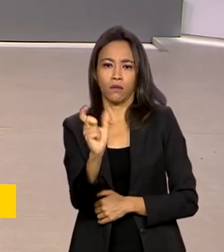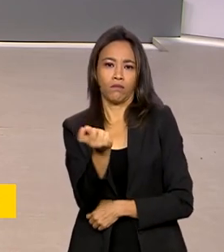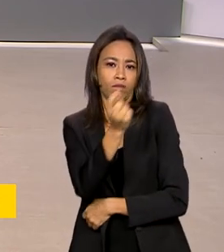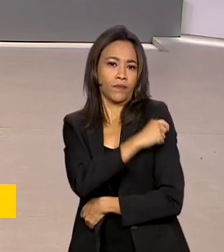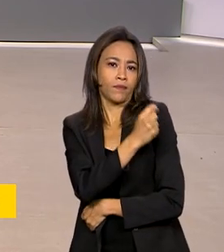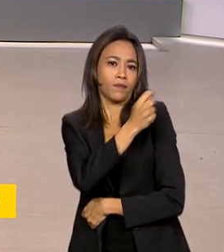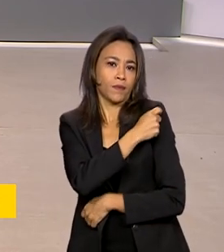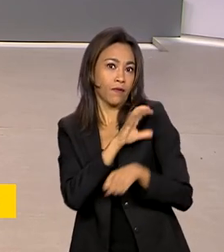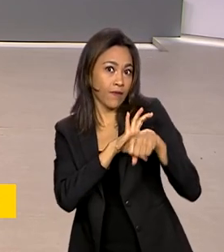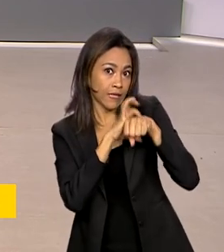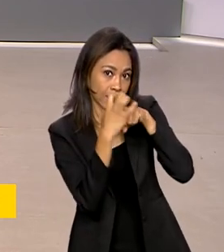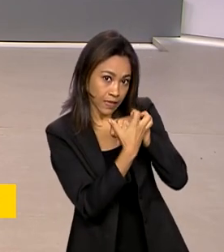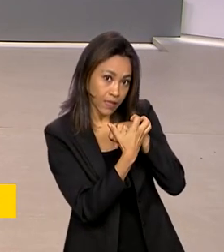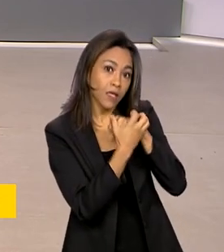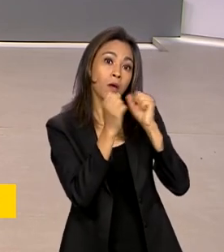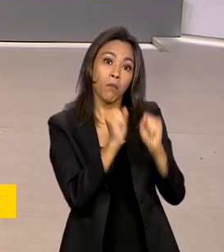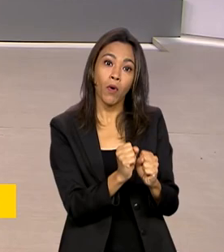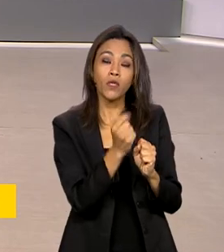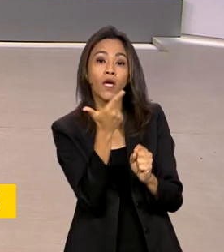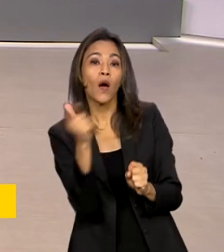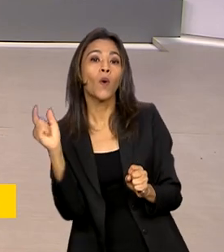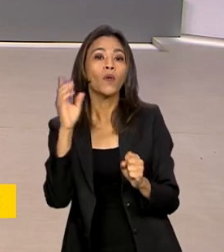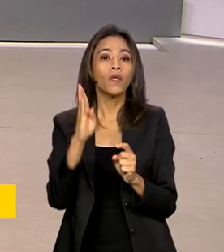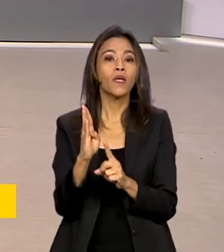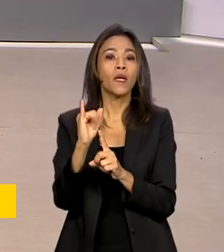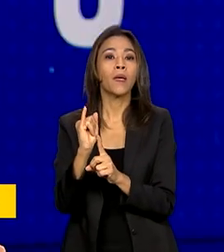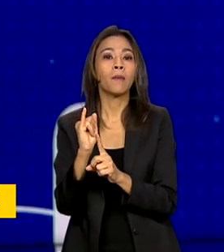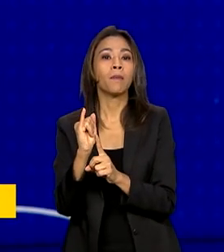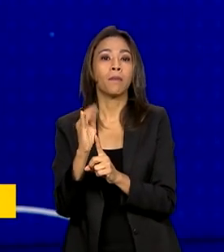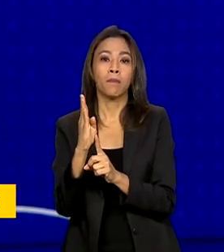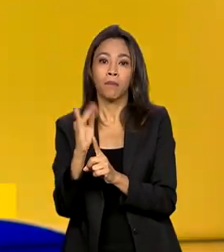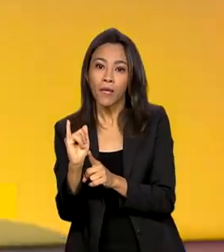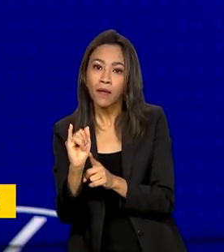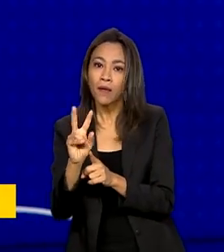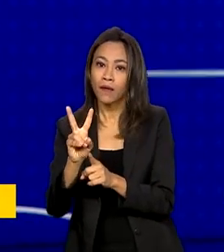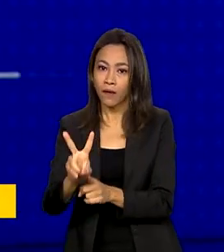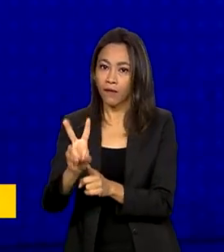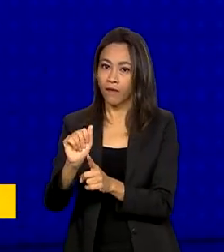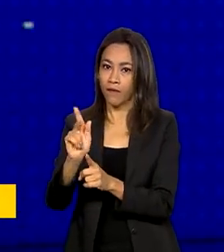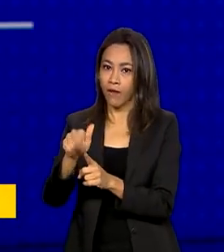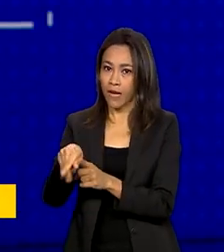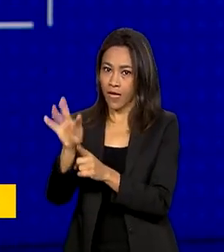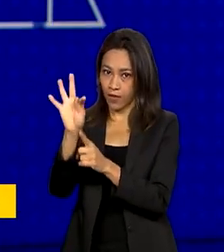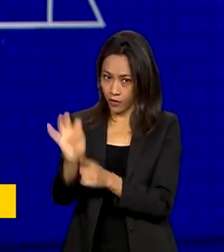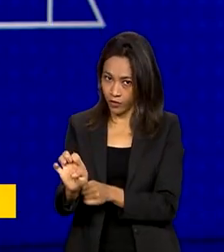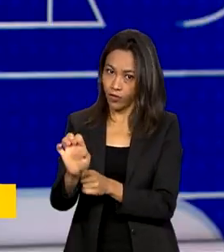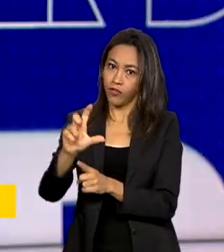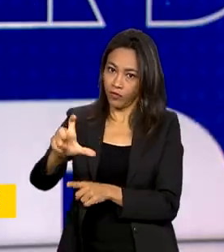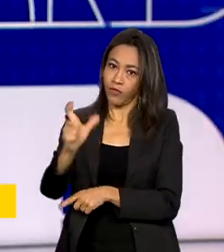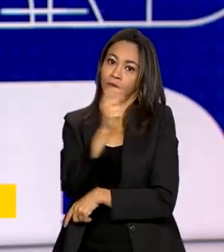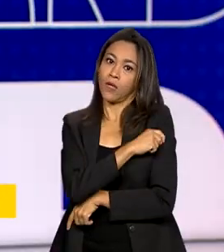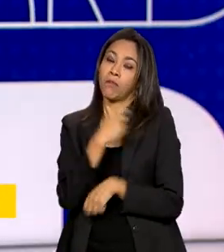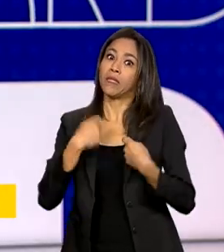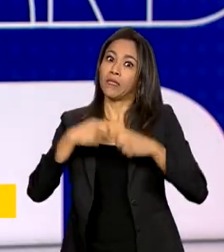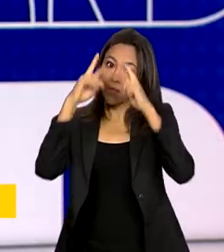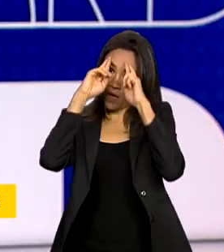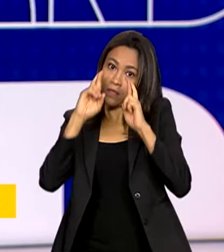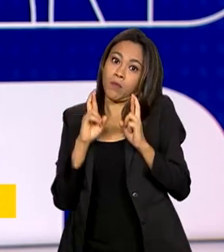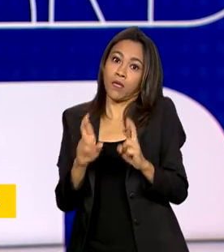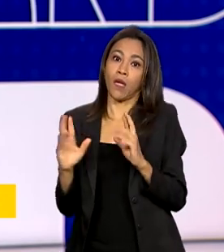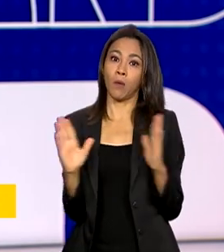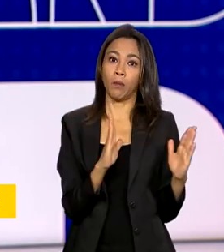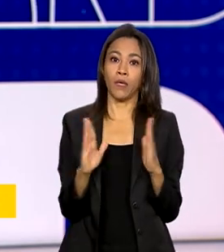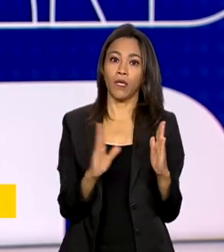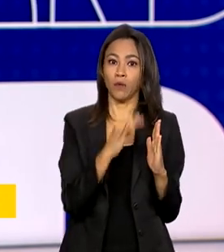Covid-19 pode tomar a dose bivalente como reforço. A única condição é respeitar o prazo de quatro meses